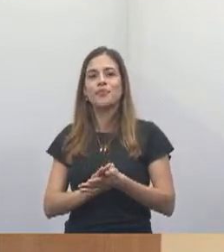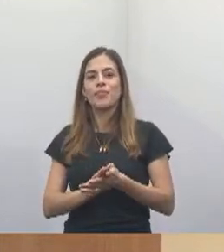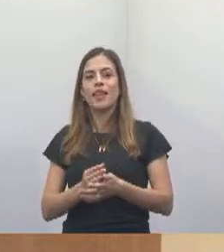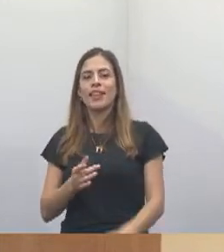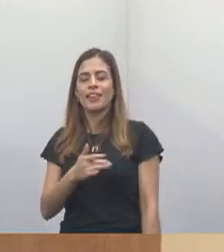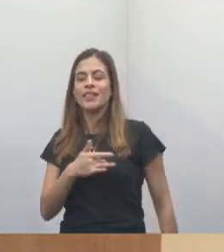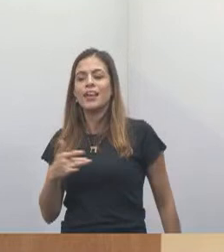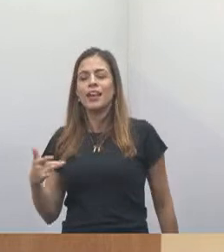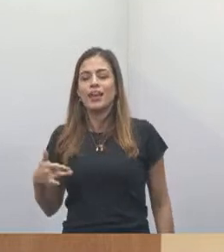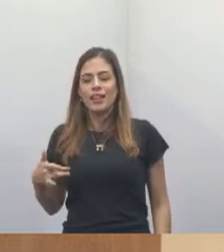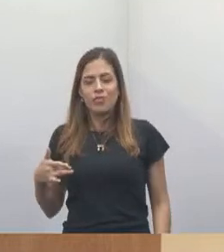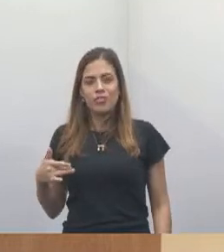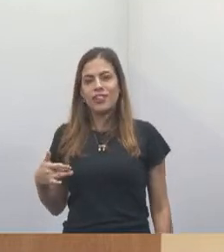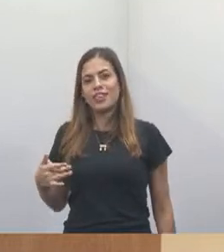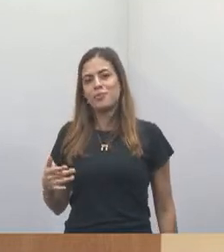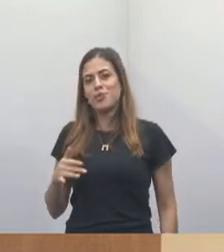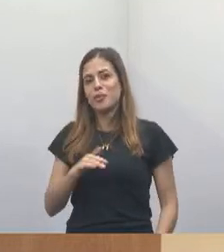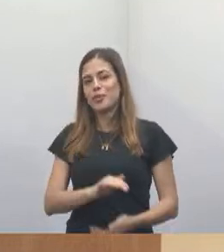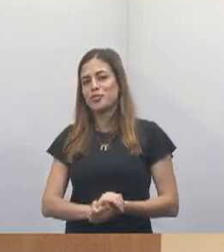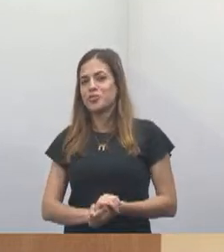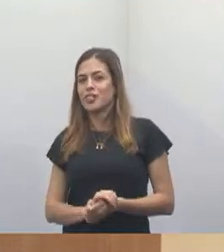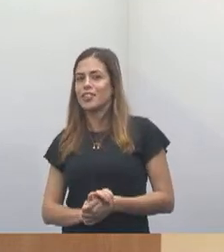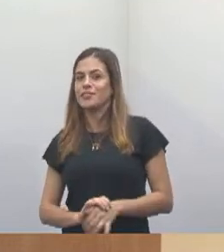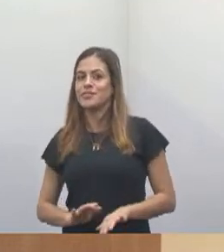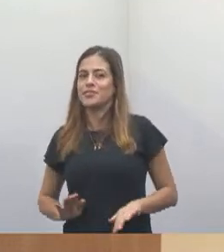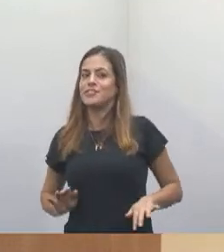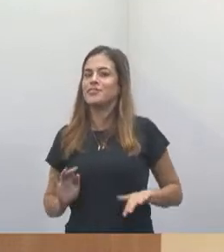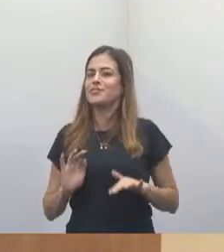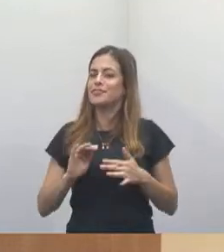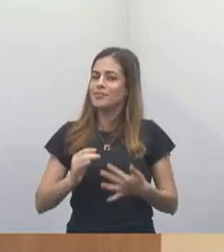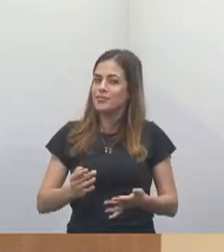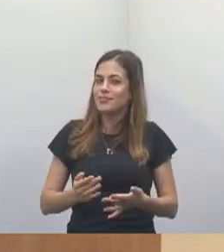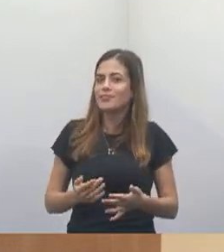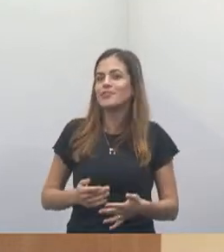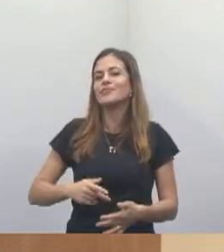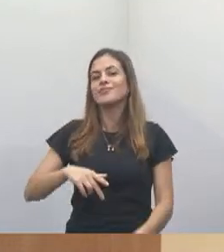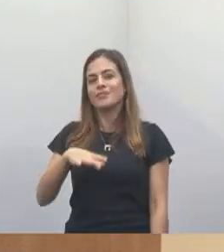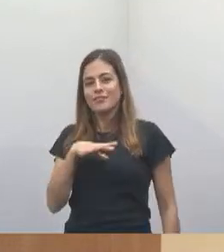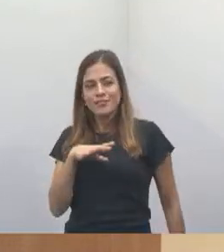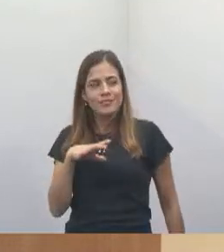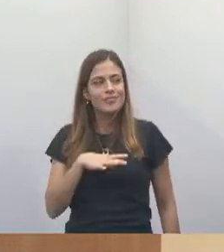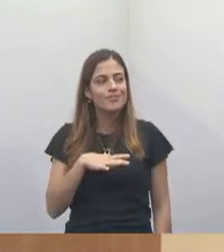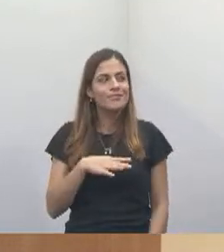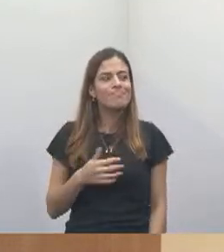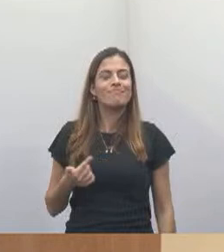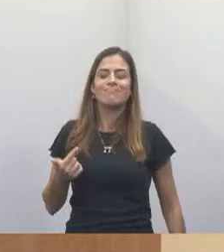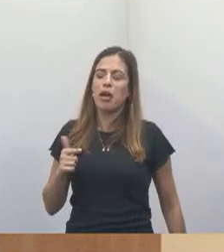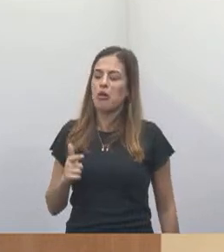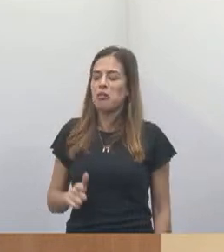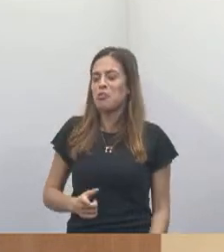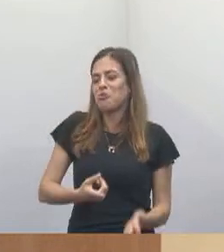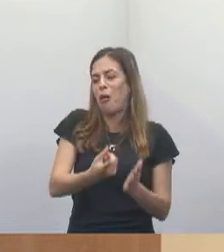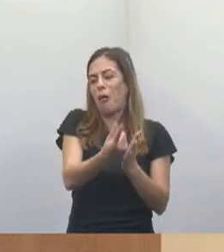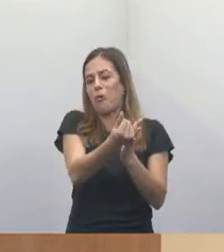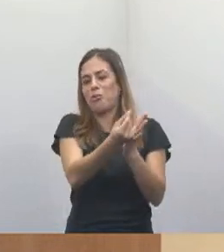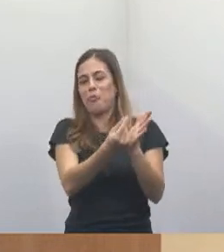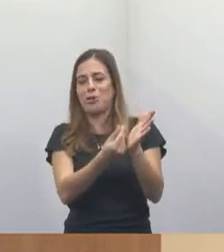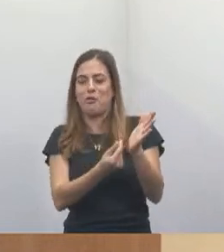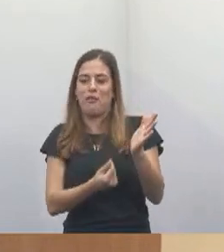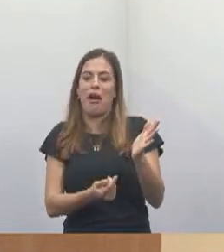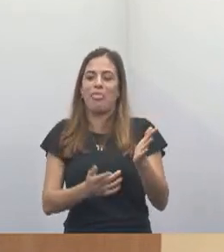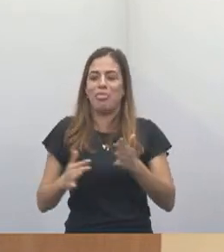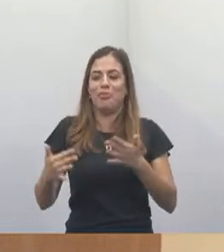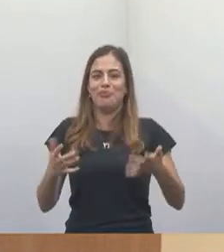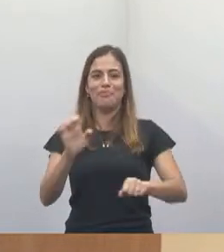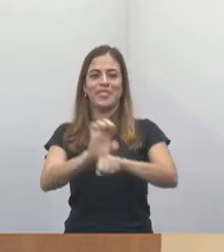o que tem acontecido é que os municípios têm arcado com esse custo e o município não tem o orçamento que tem o Estado de São Paulo.